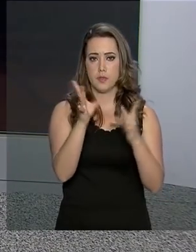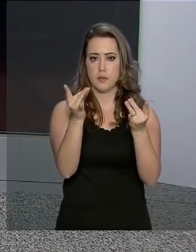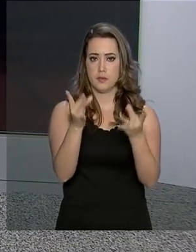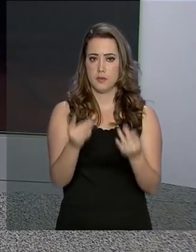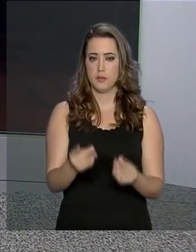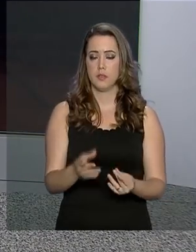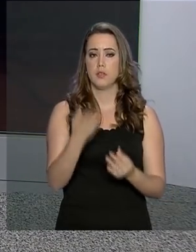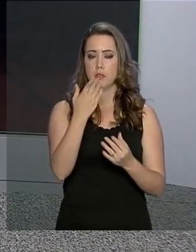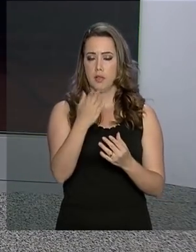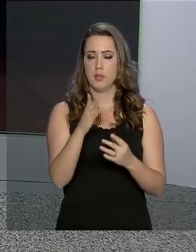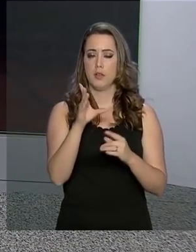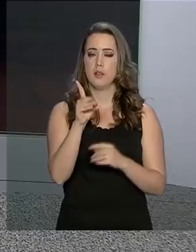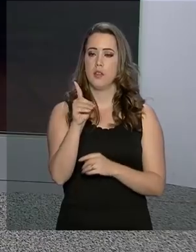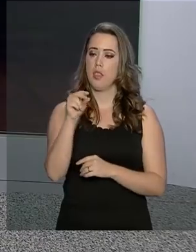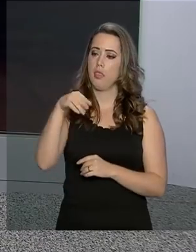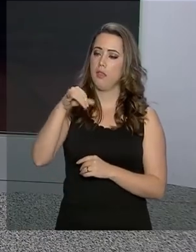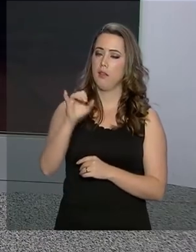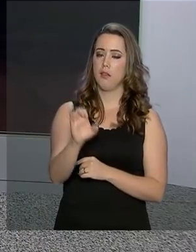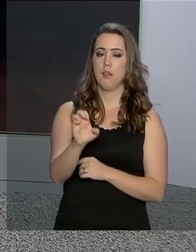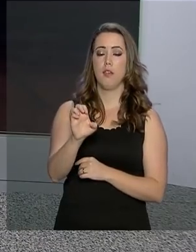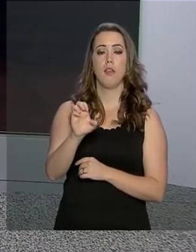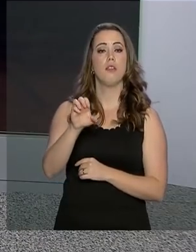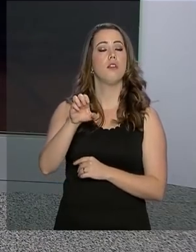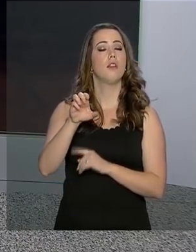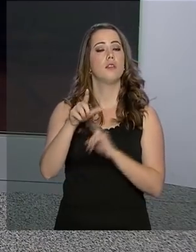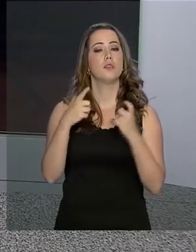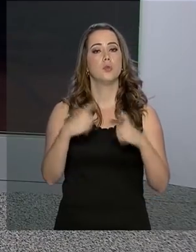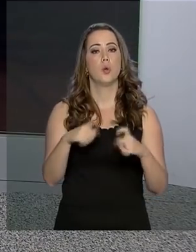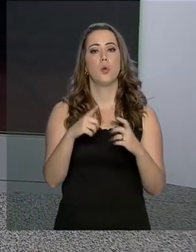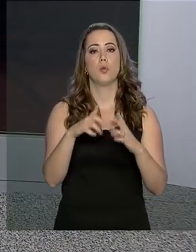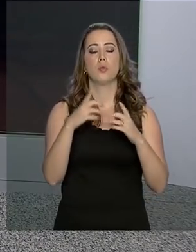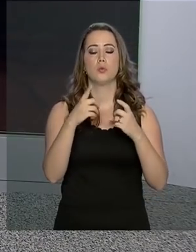está no Palácio da Alvorada. Olá, Daniele, boa noite.